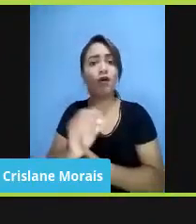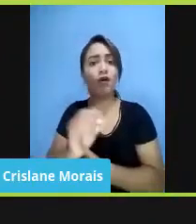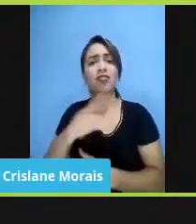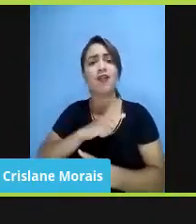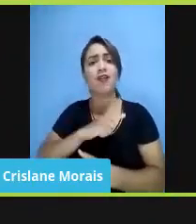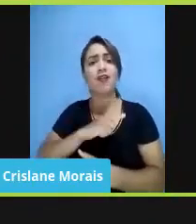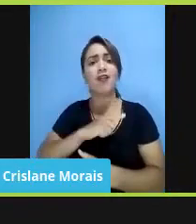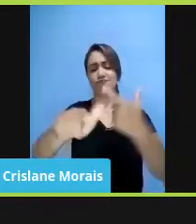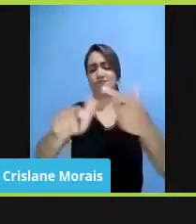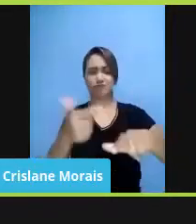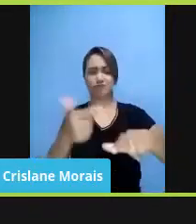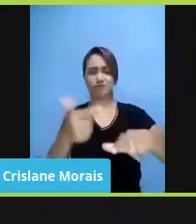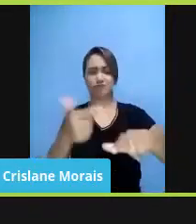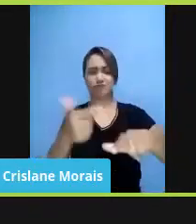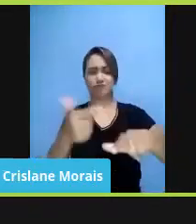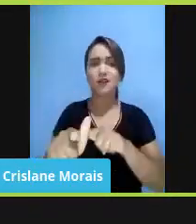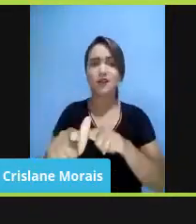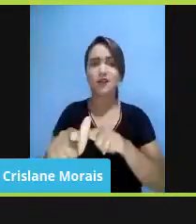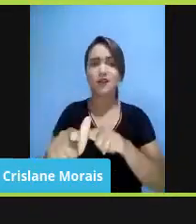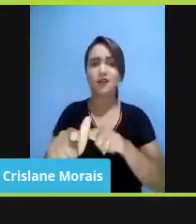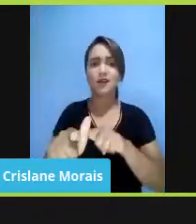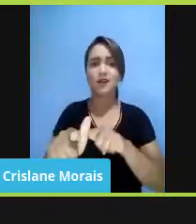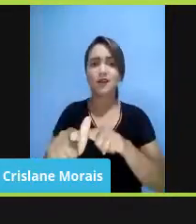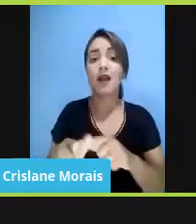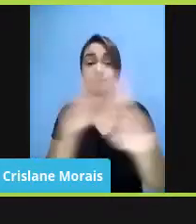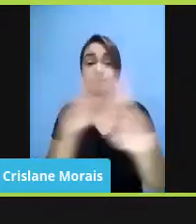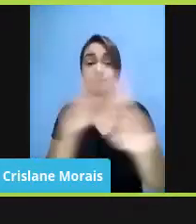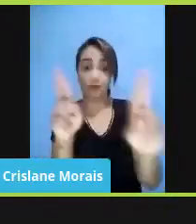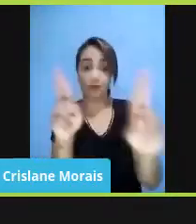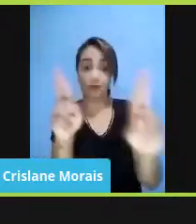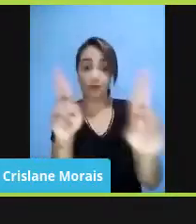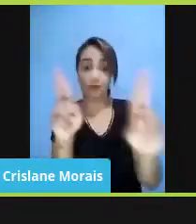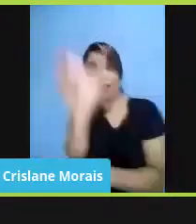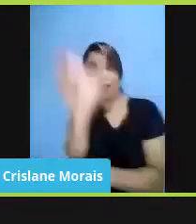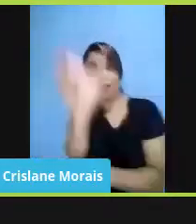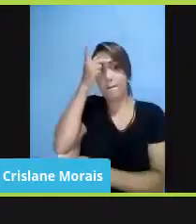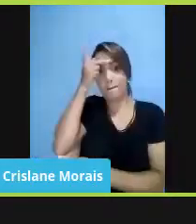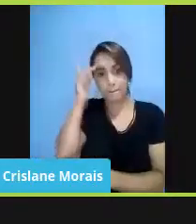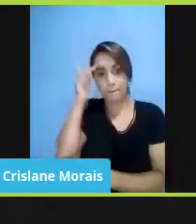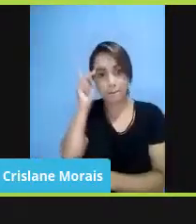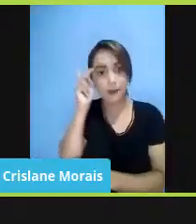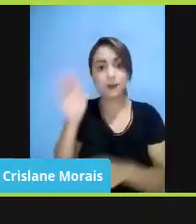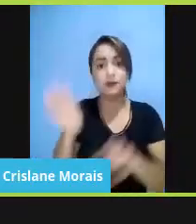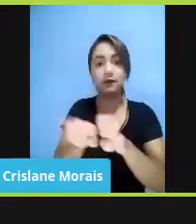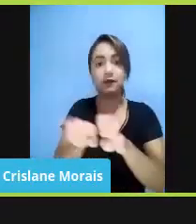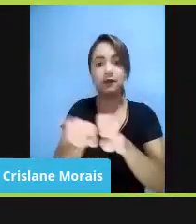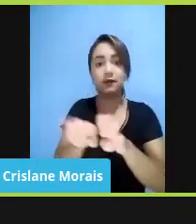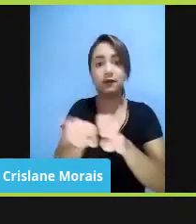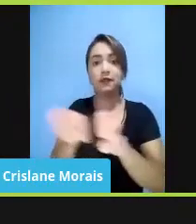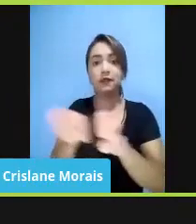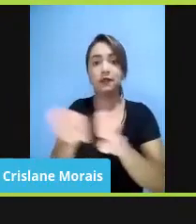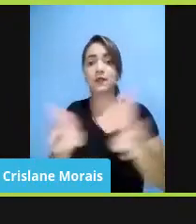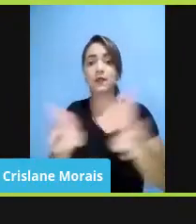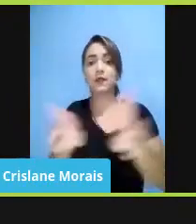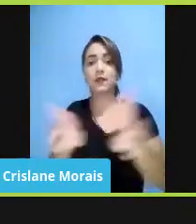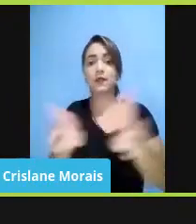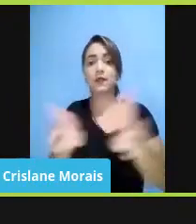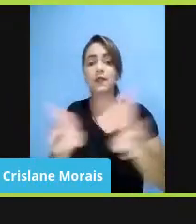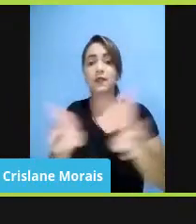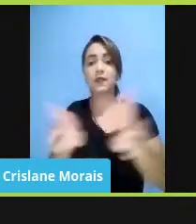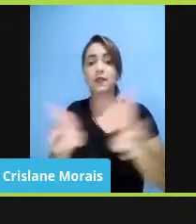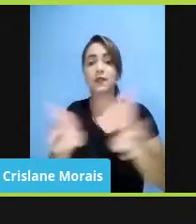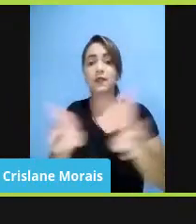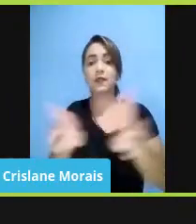tanto relacionados ao indivíduo, ao sujeito, como relacionados à instituição escolar. O que que a instituição escolar, ela